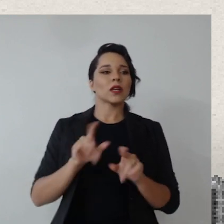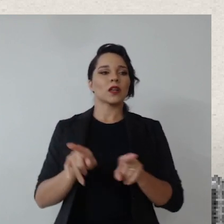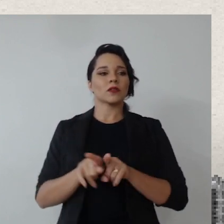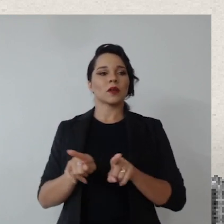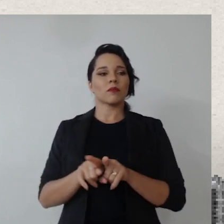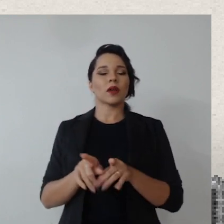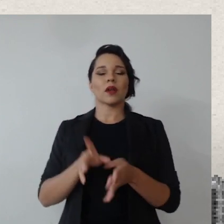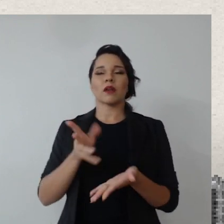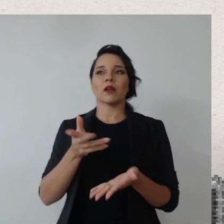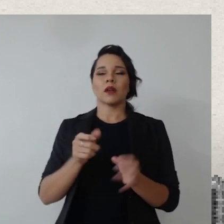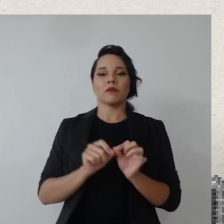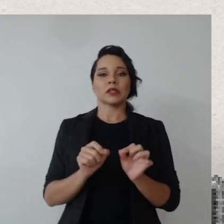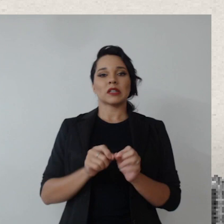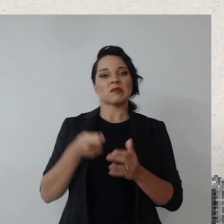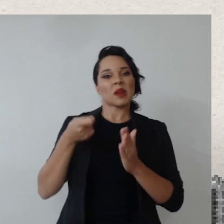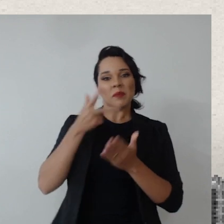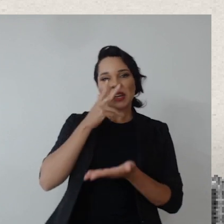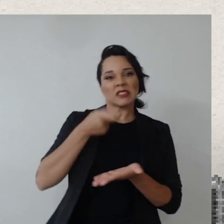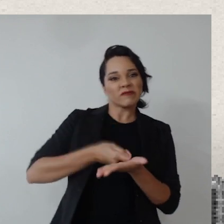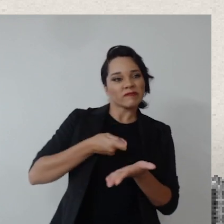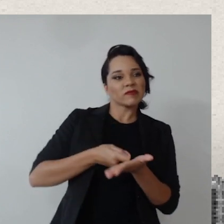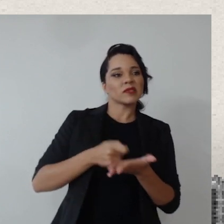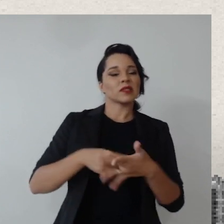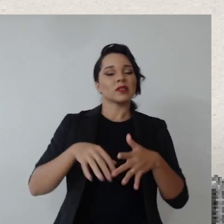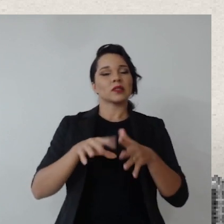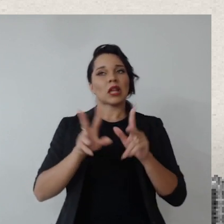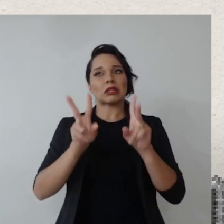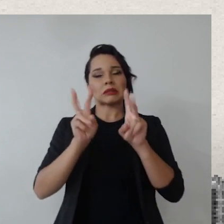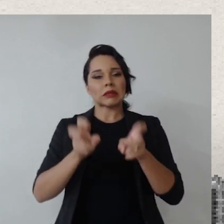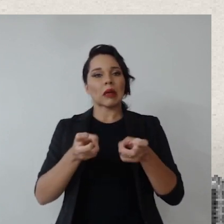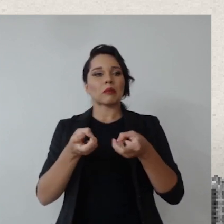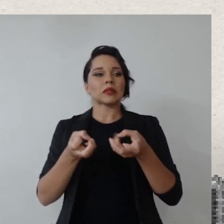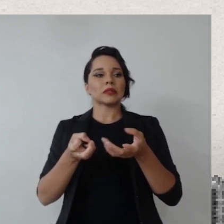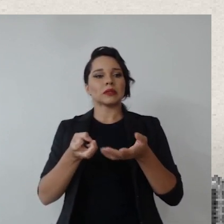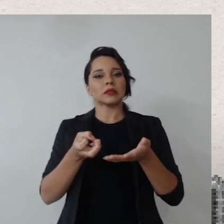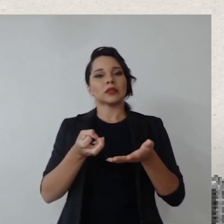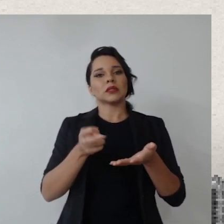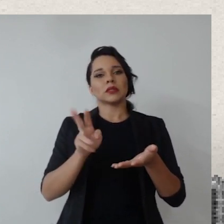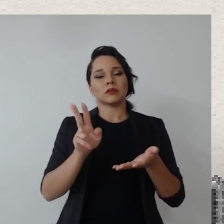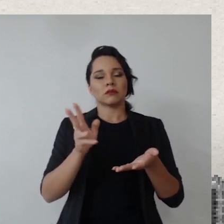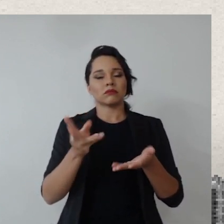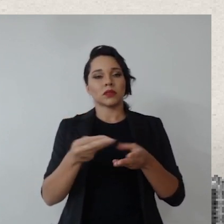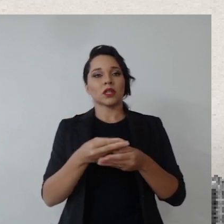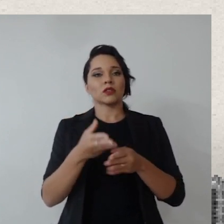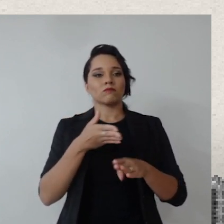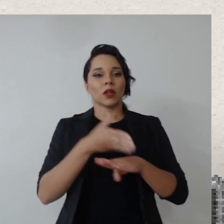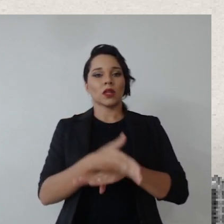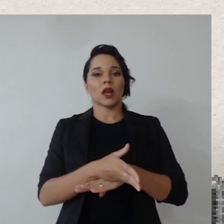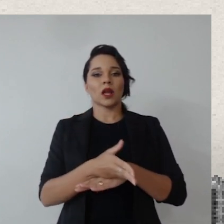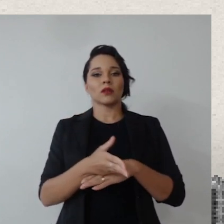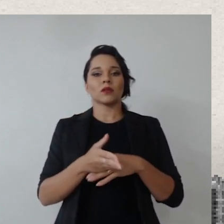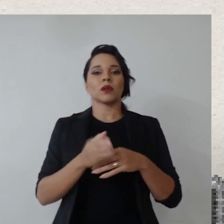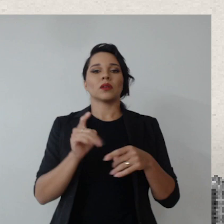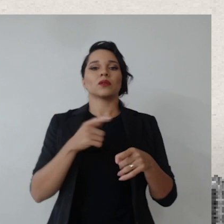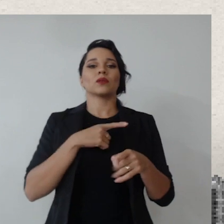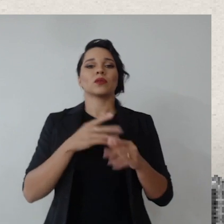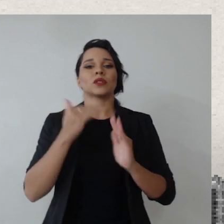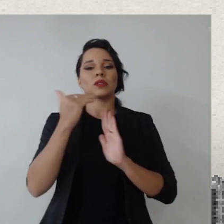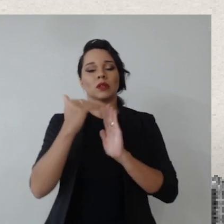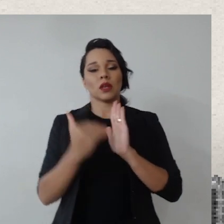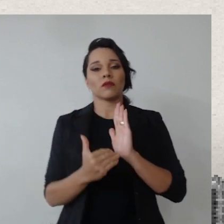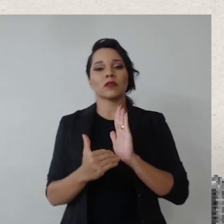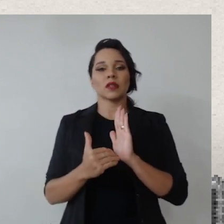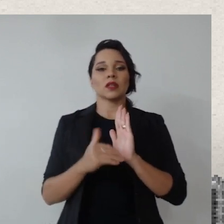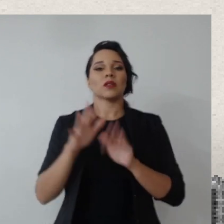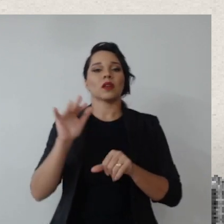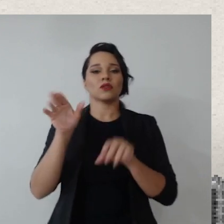influenciando ali, fazendo, forçando que essas temáticas, que esses instrumentos sejam ingressados nos subníveis